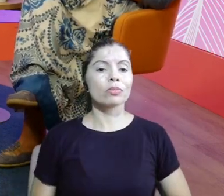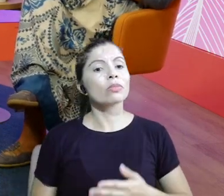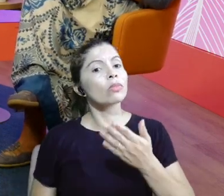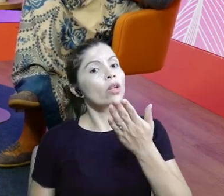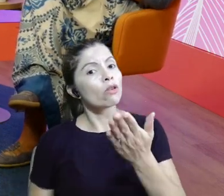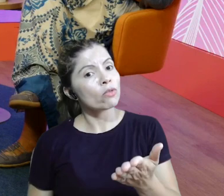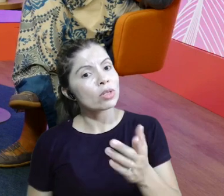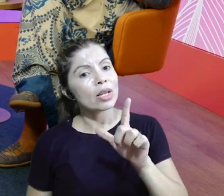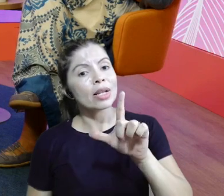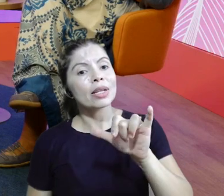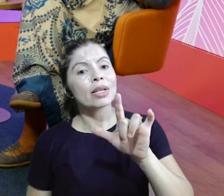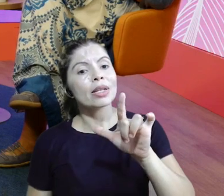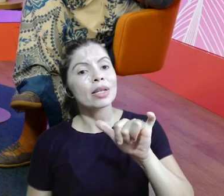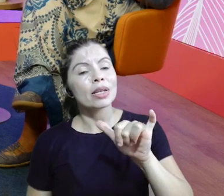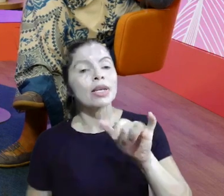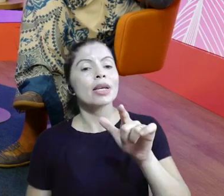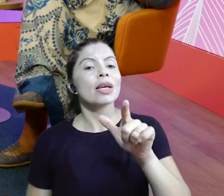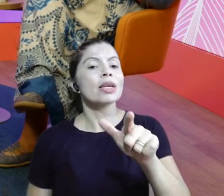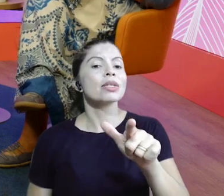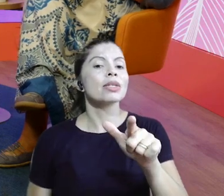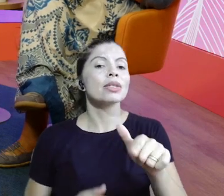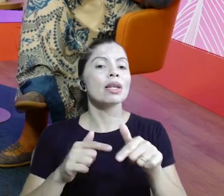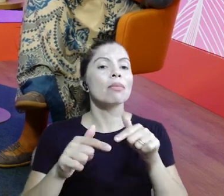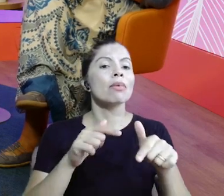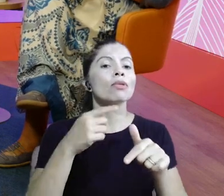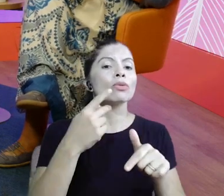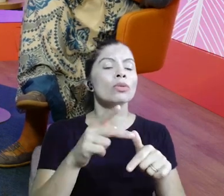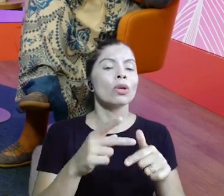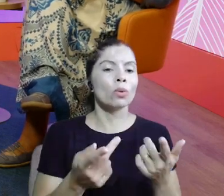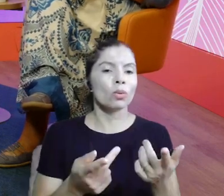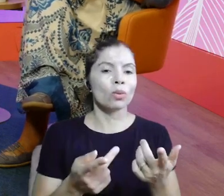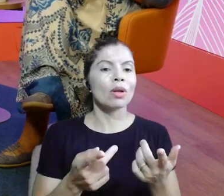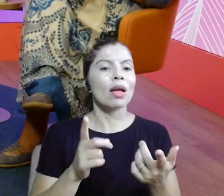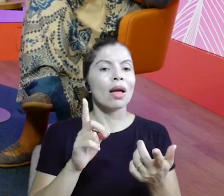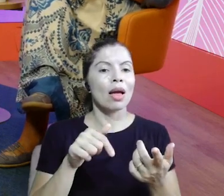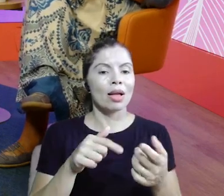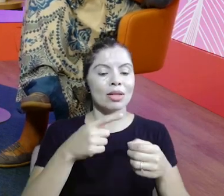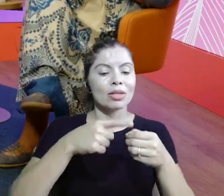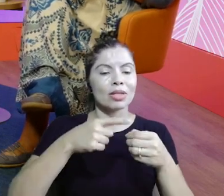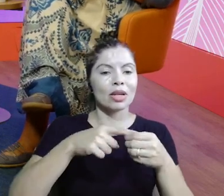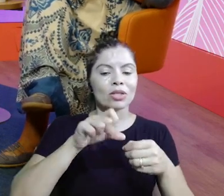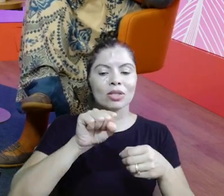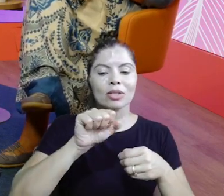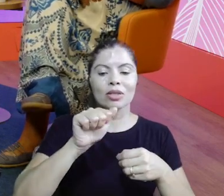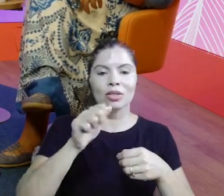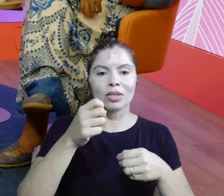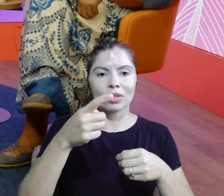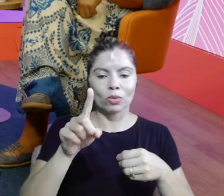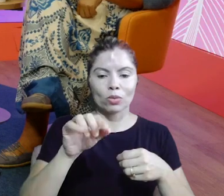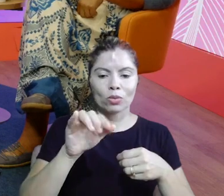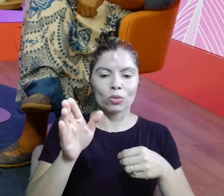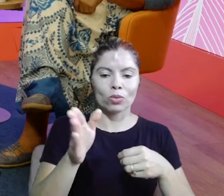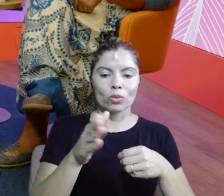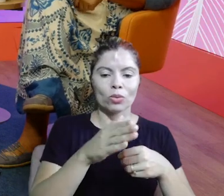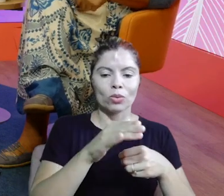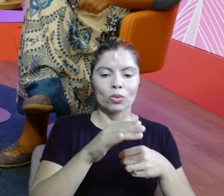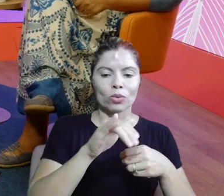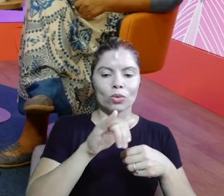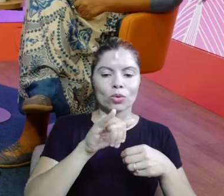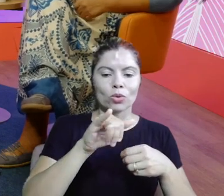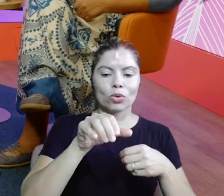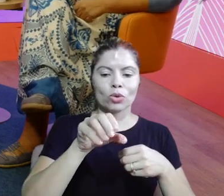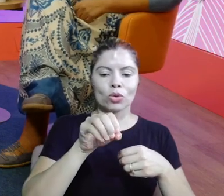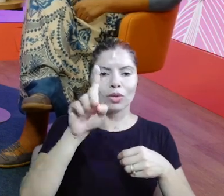trabalho, né, que reverbera na sociedade lá de São José, do Rio Preto, conta um pouquinho o que você